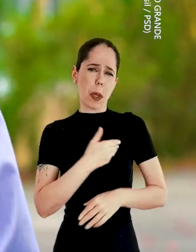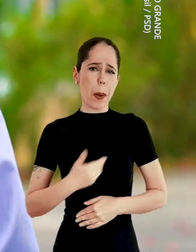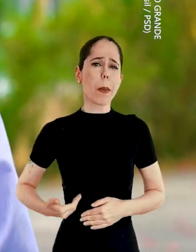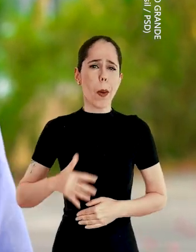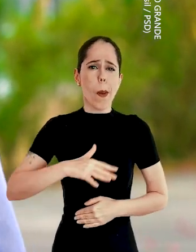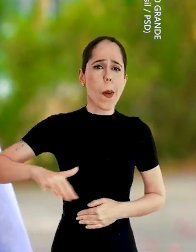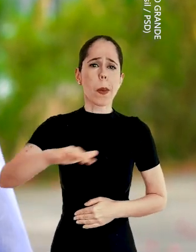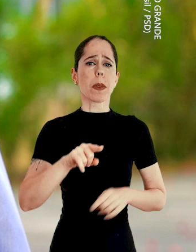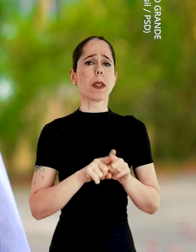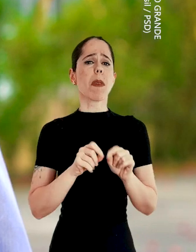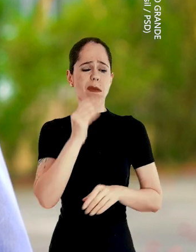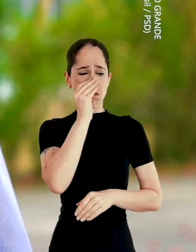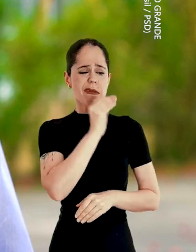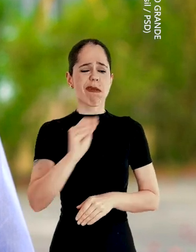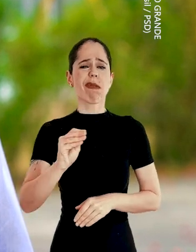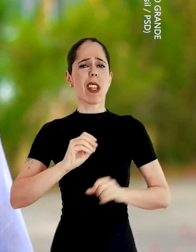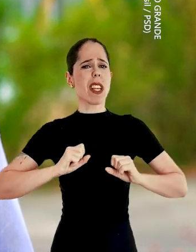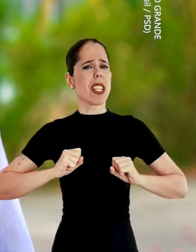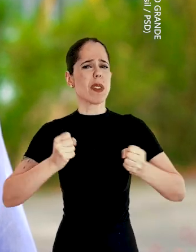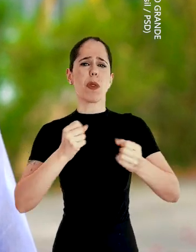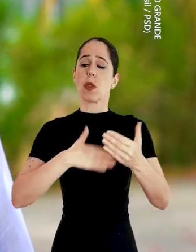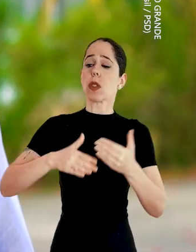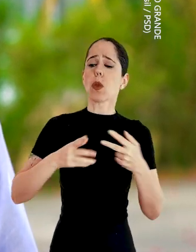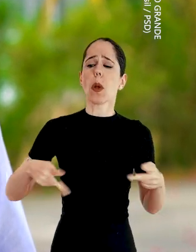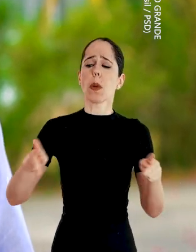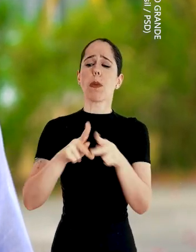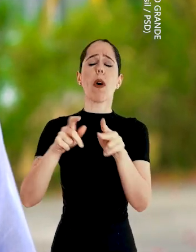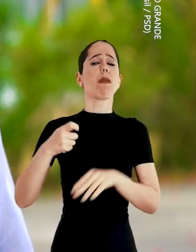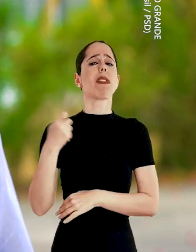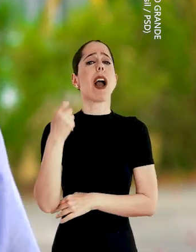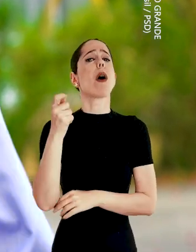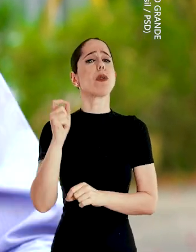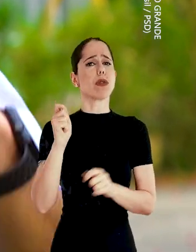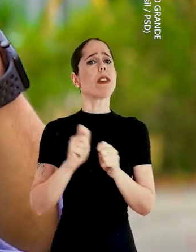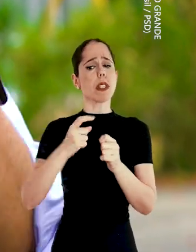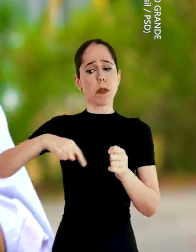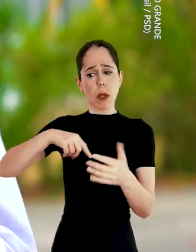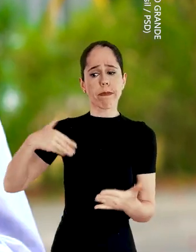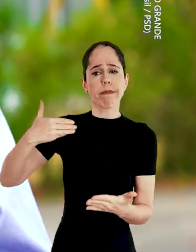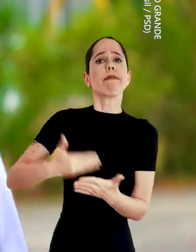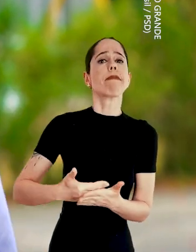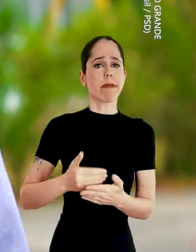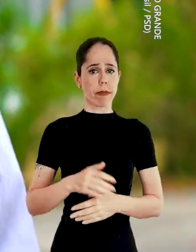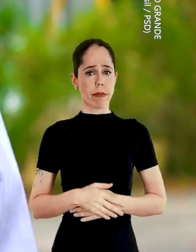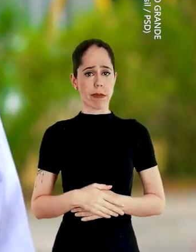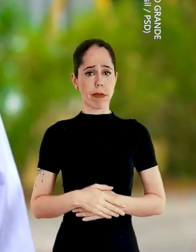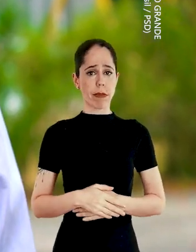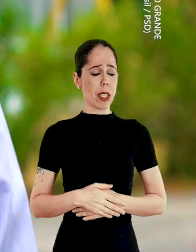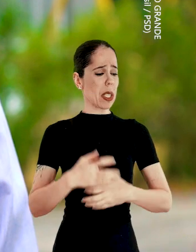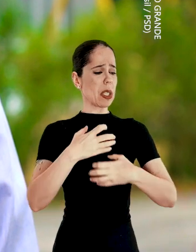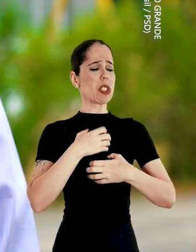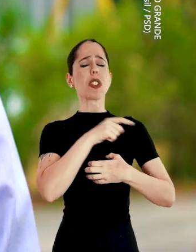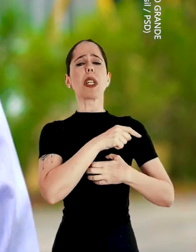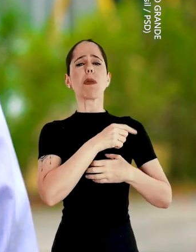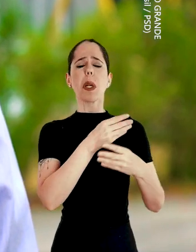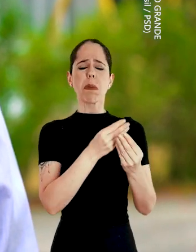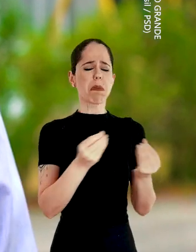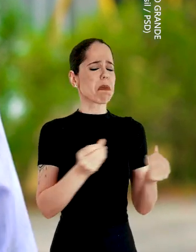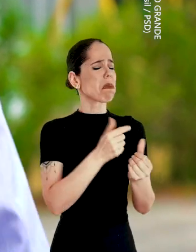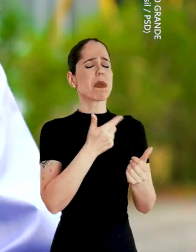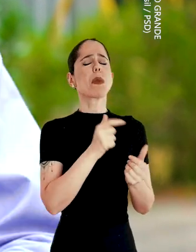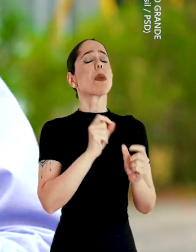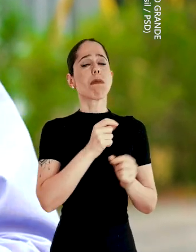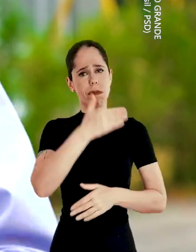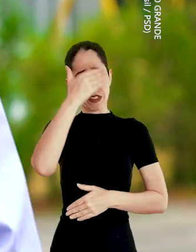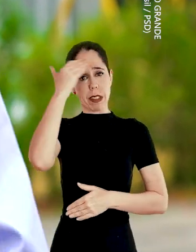Desfaz os esforços que todo o povo gaúcho fez Para chegarmos até aqui E de forma insensível